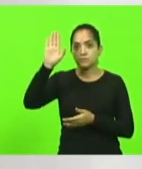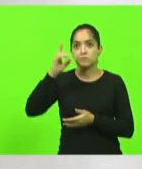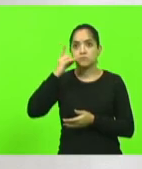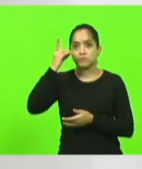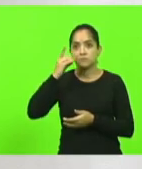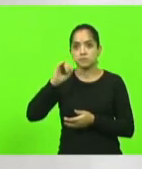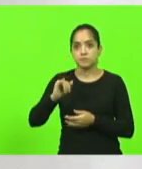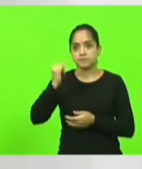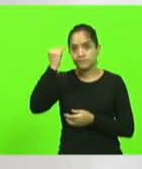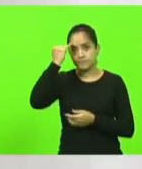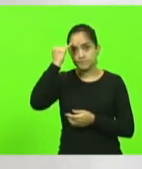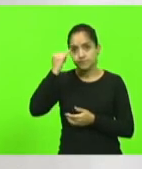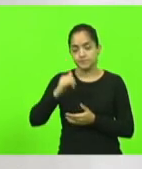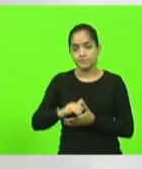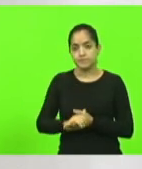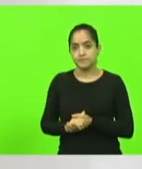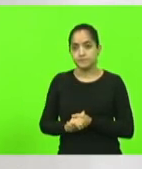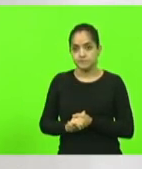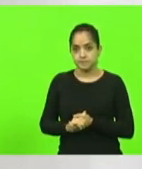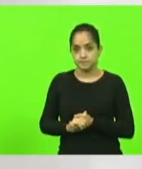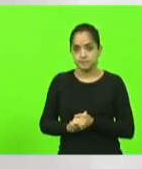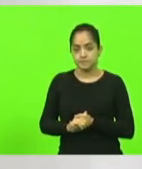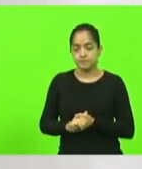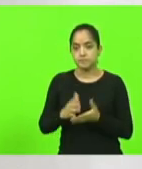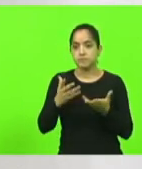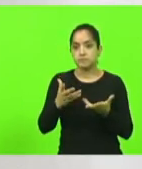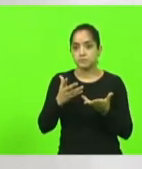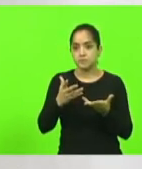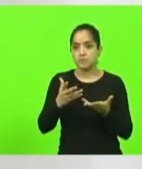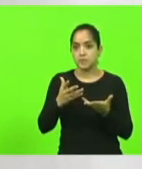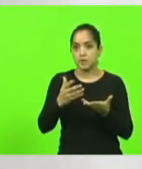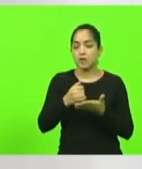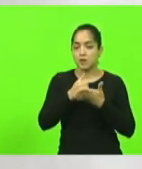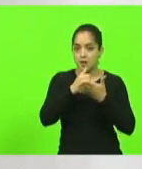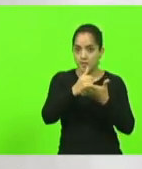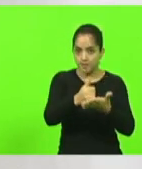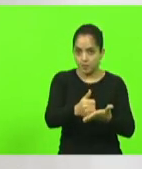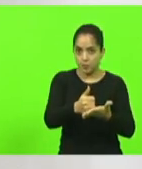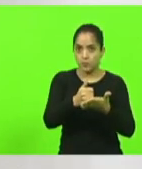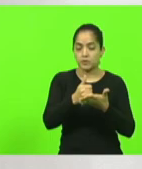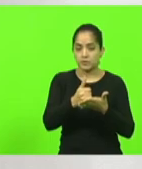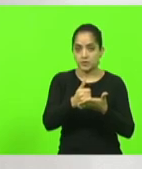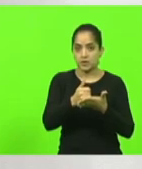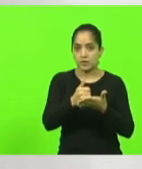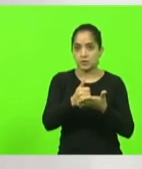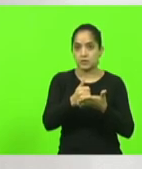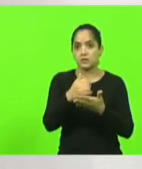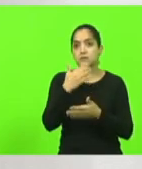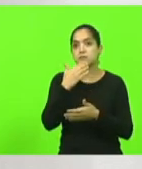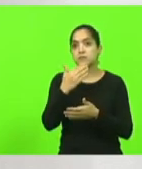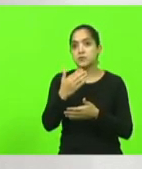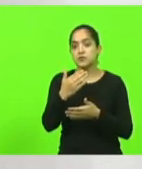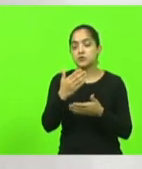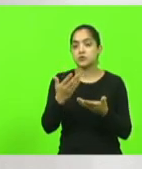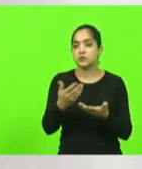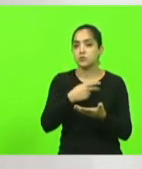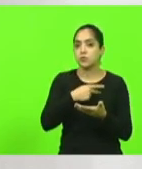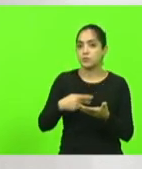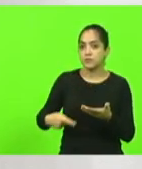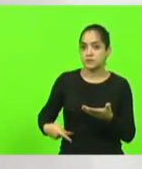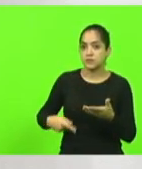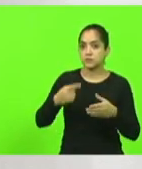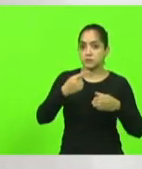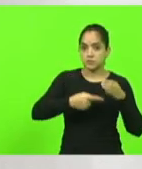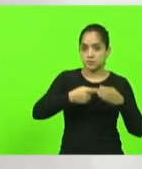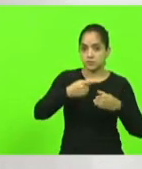Sim. Deputado, quero me solidarizar com Vossa Excelência nesse pleito e também com o presidente da Comissão de